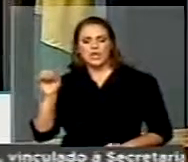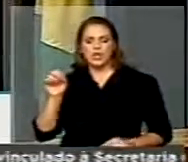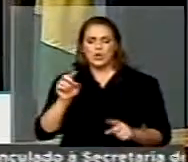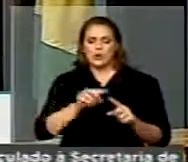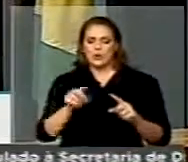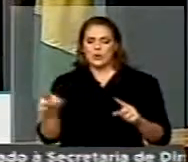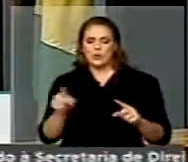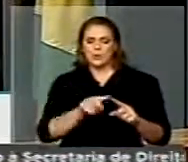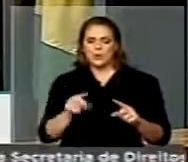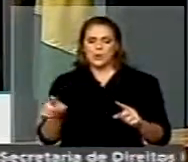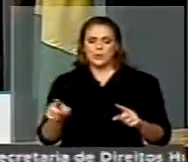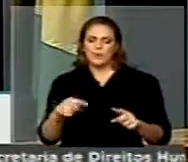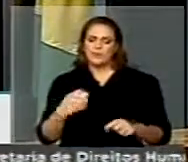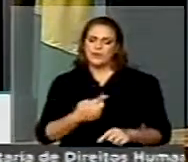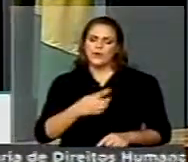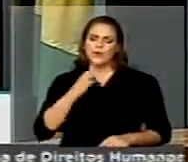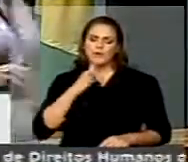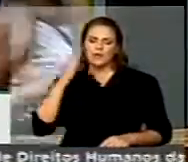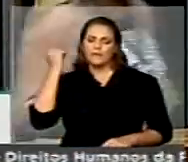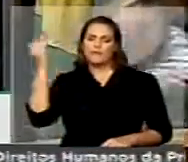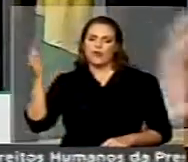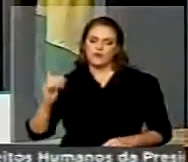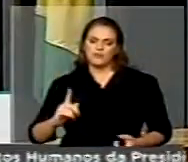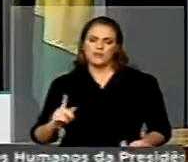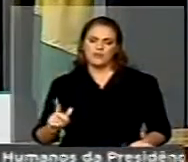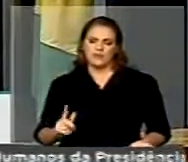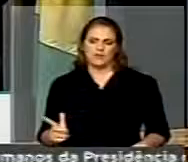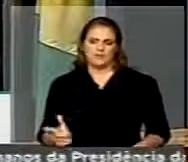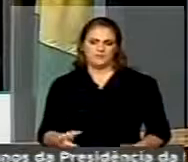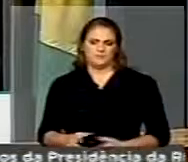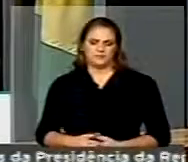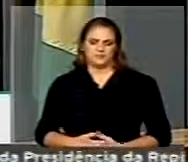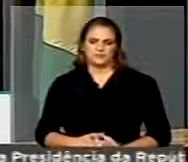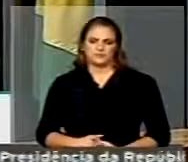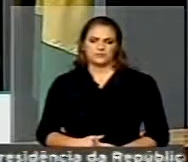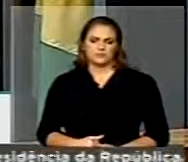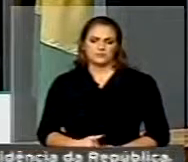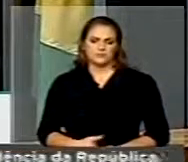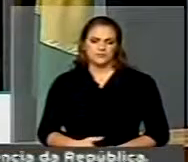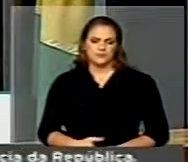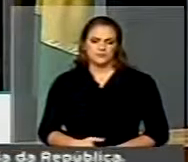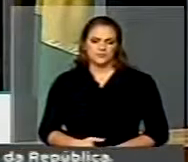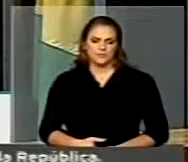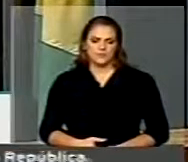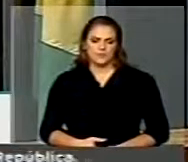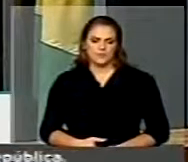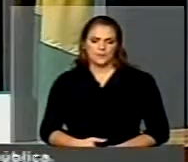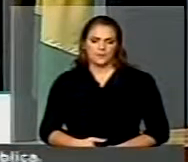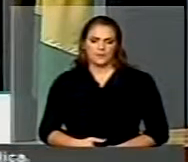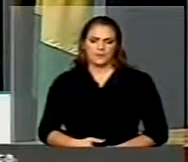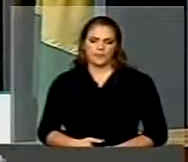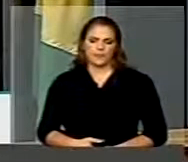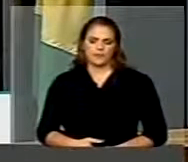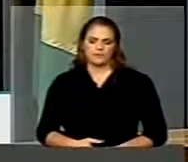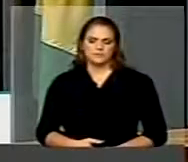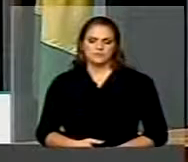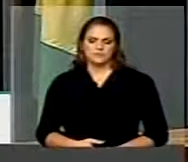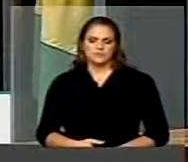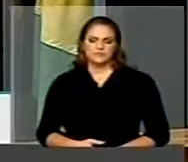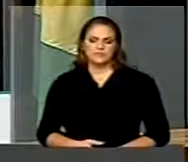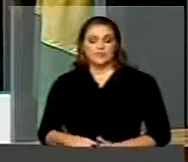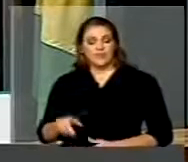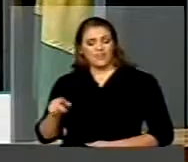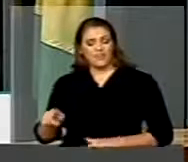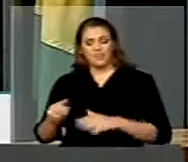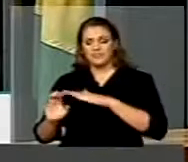trem-bala que conhecemos no exterior. E temos essa estatal sem nenhuma